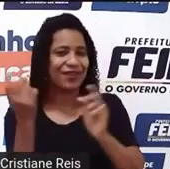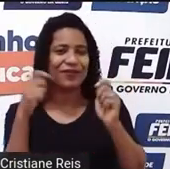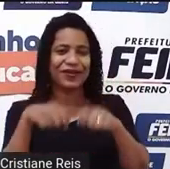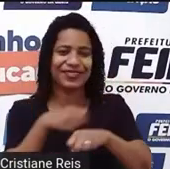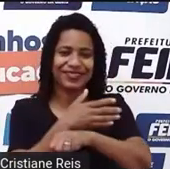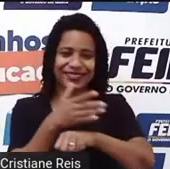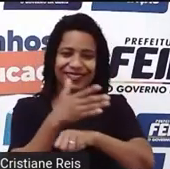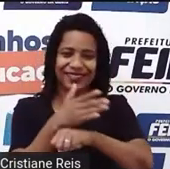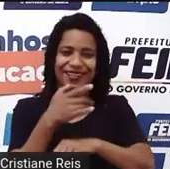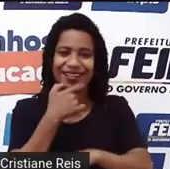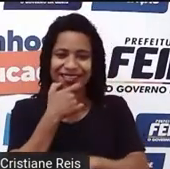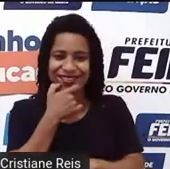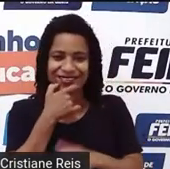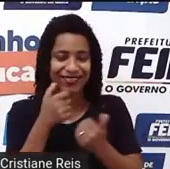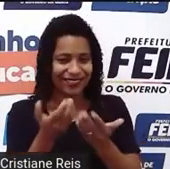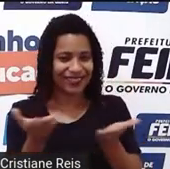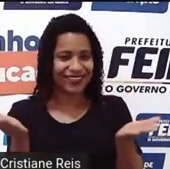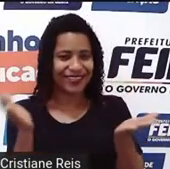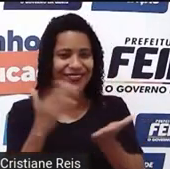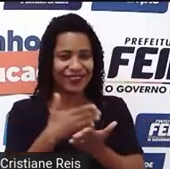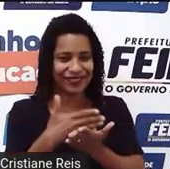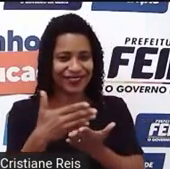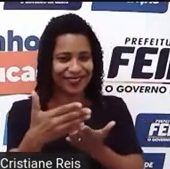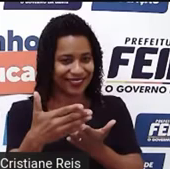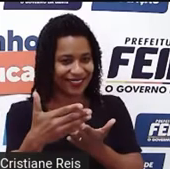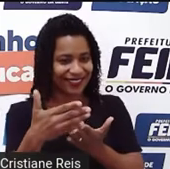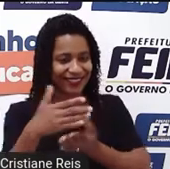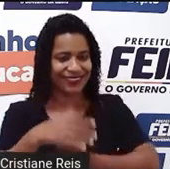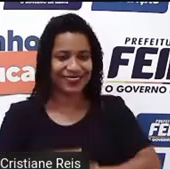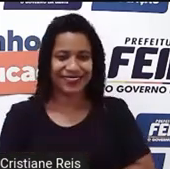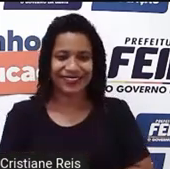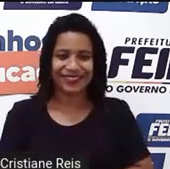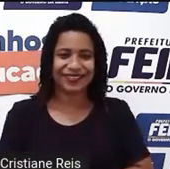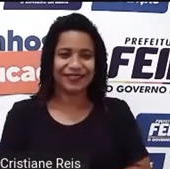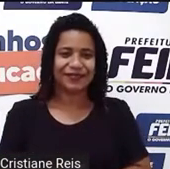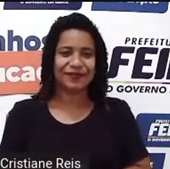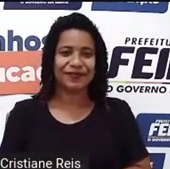Let's start now, vamos começar agora? So,